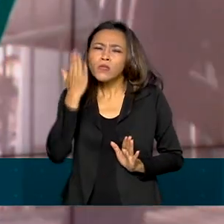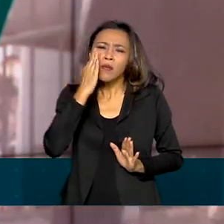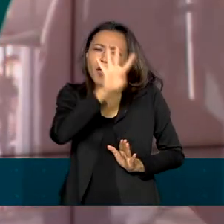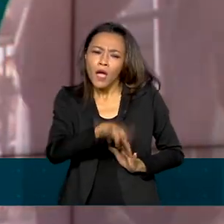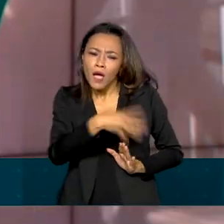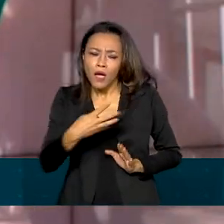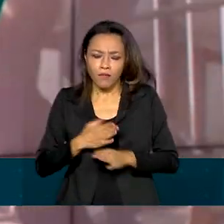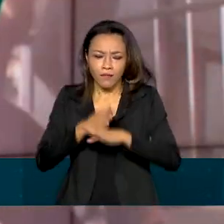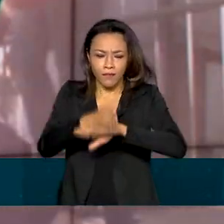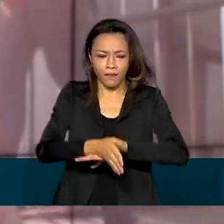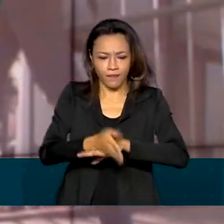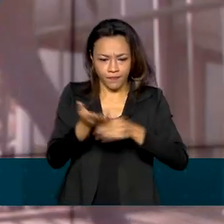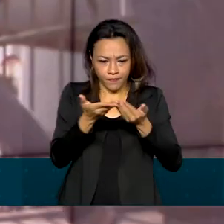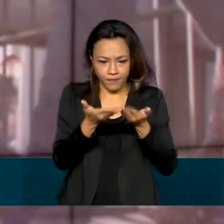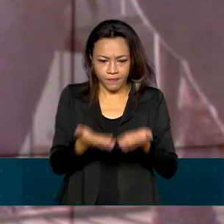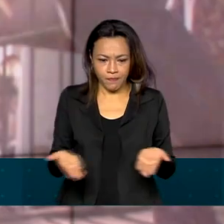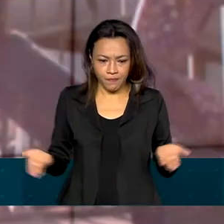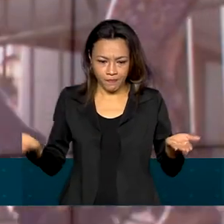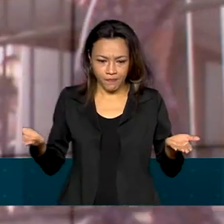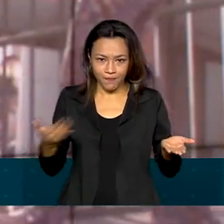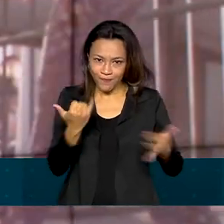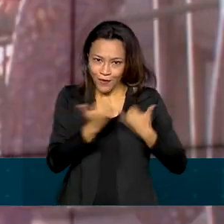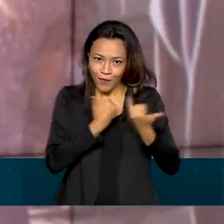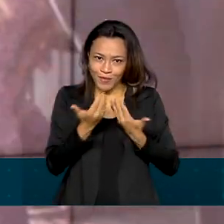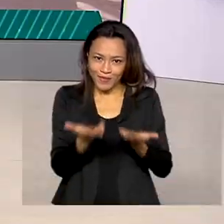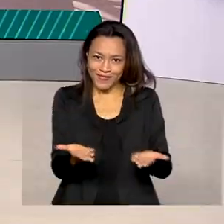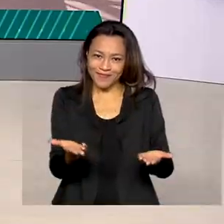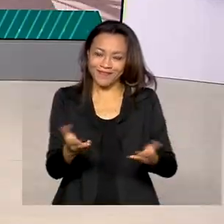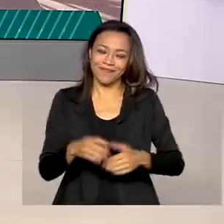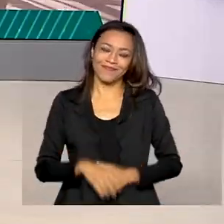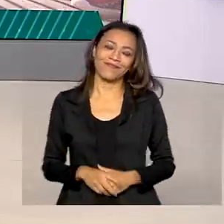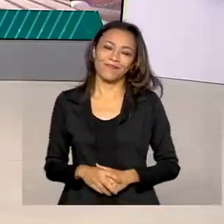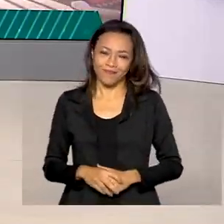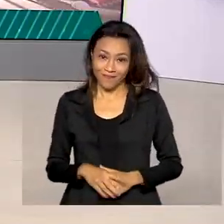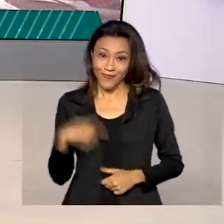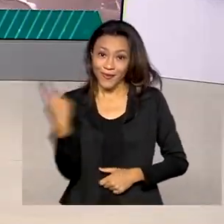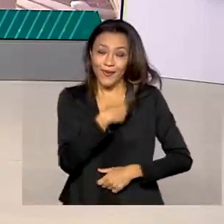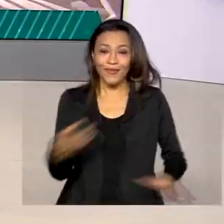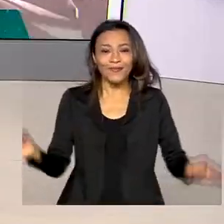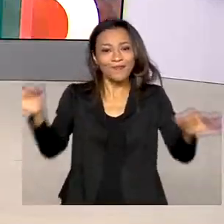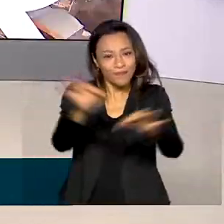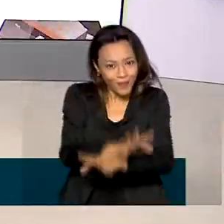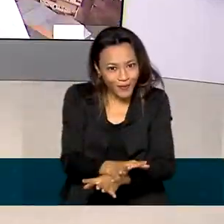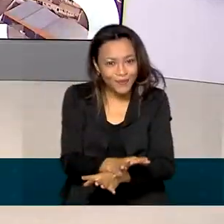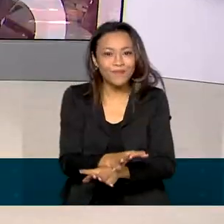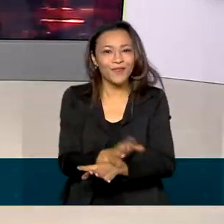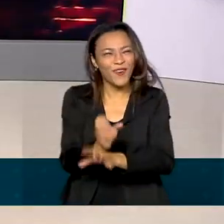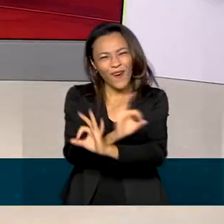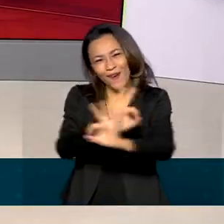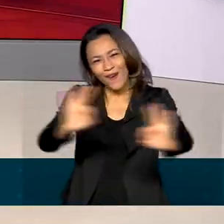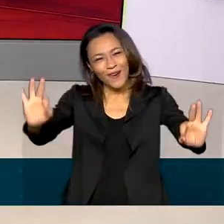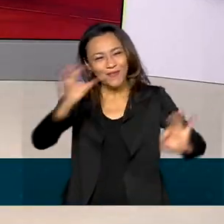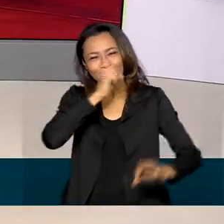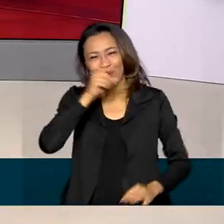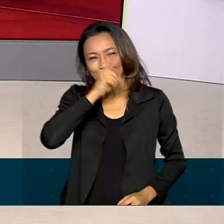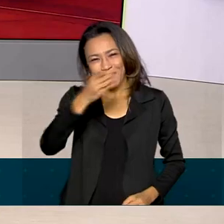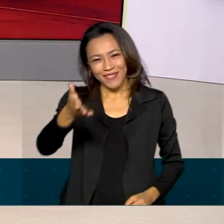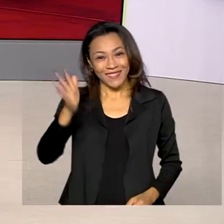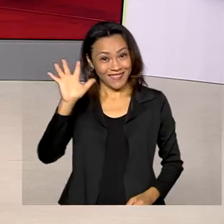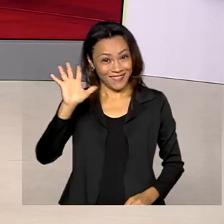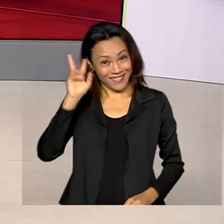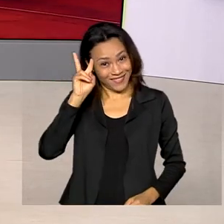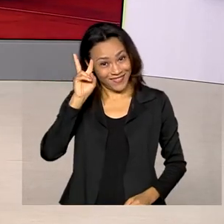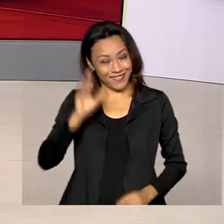cidadania.gov.br barra auxílio. O Brasil em Dia fica por aqui. Um ótimo fim de semana para você. Até